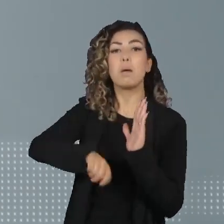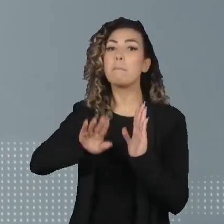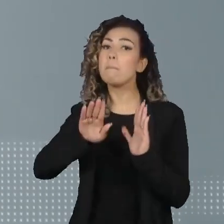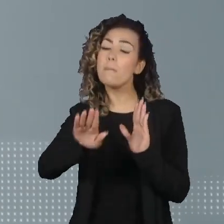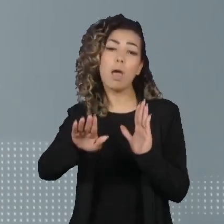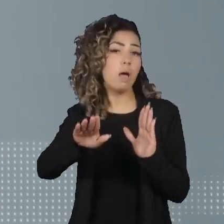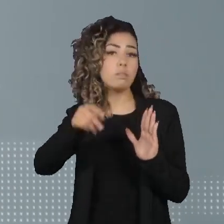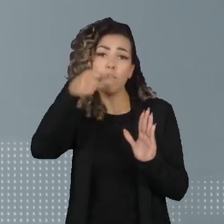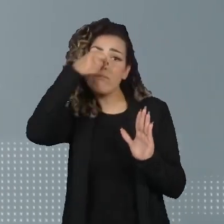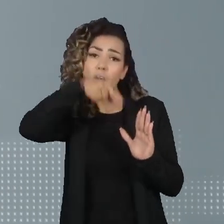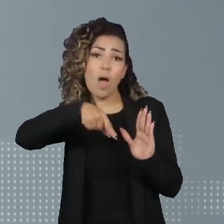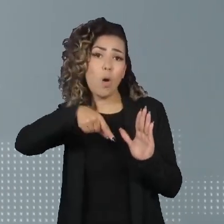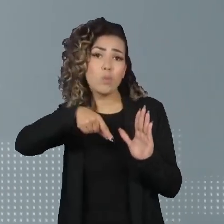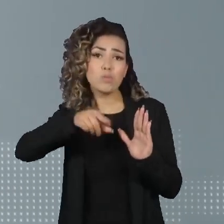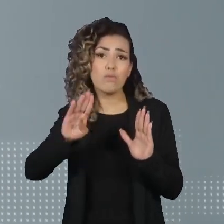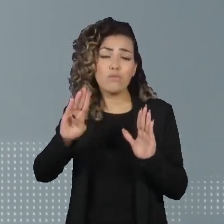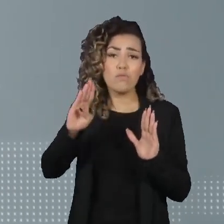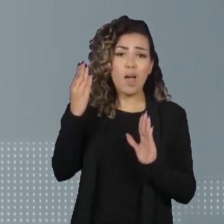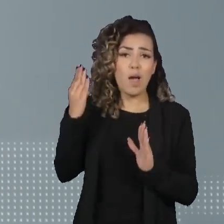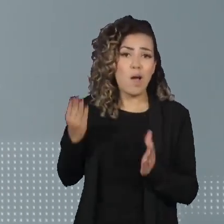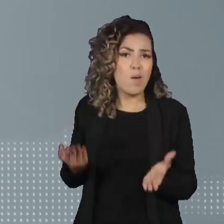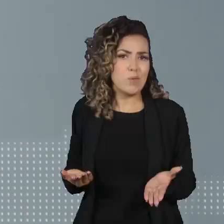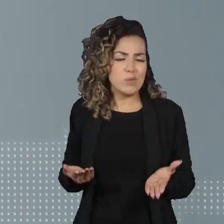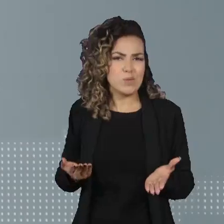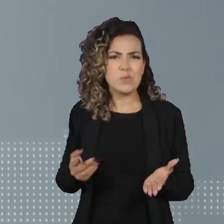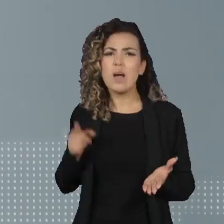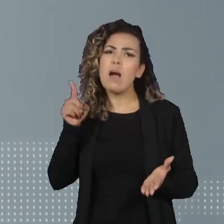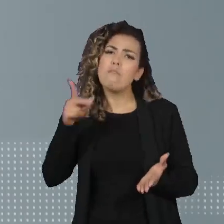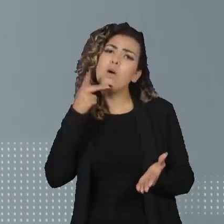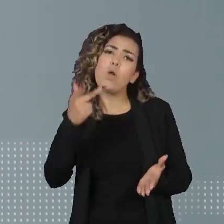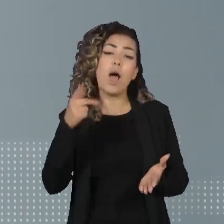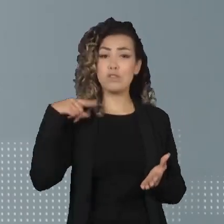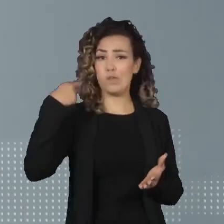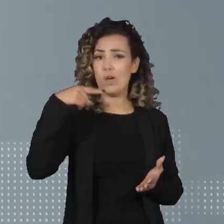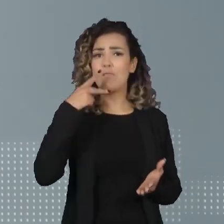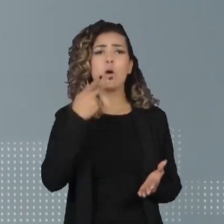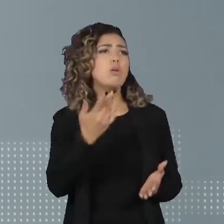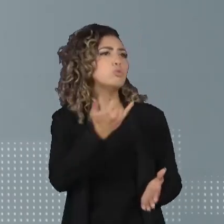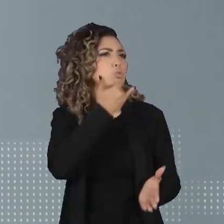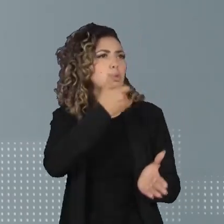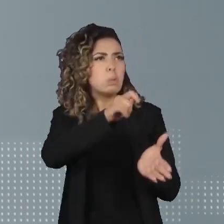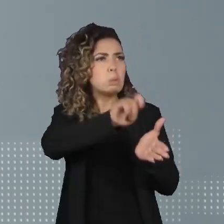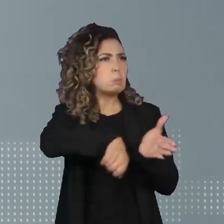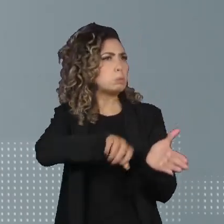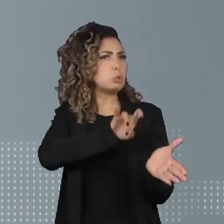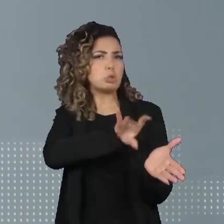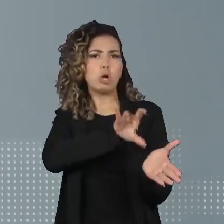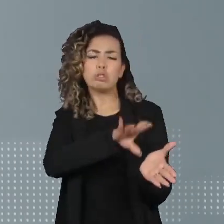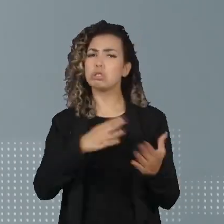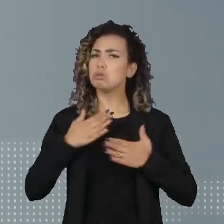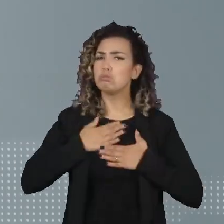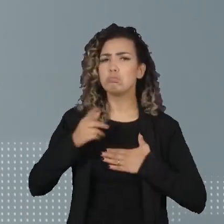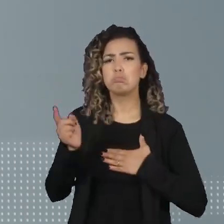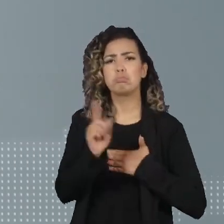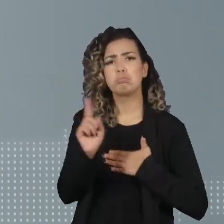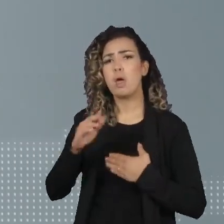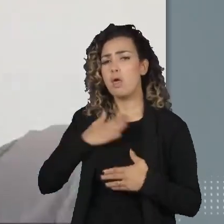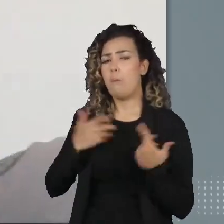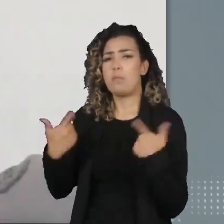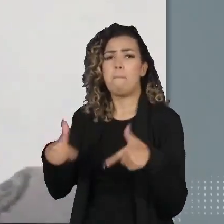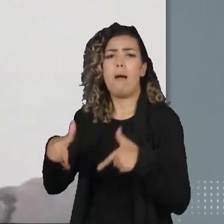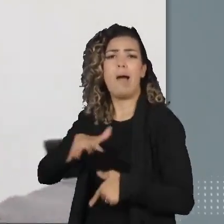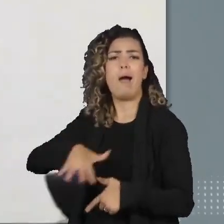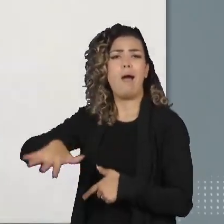defesa dela diz que sua assinatura foi usada indevidamente e que ela fazia apenas trabalhos administrativos.